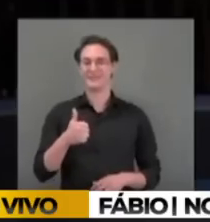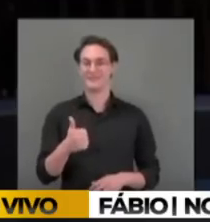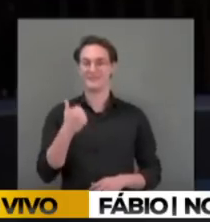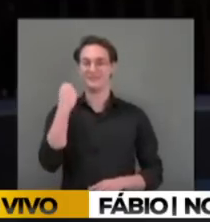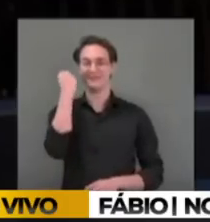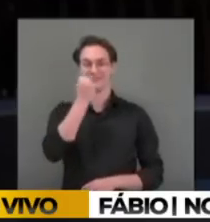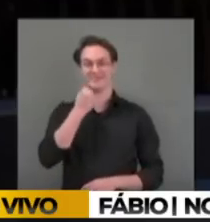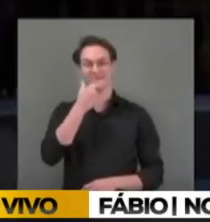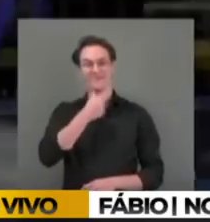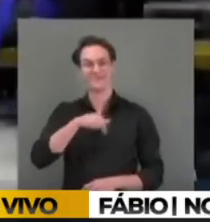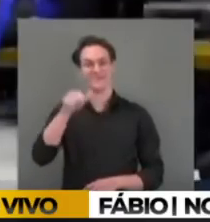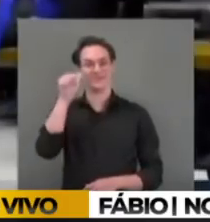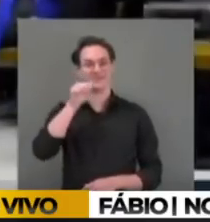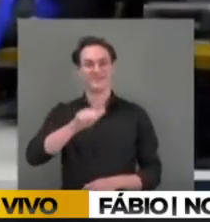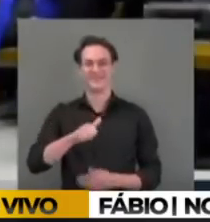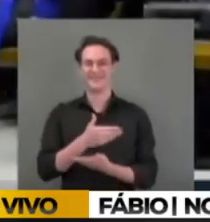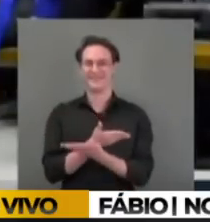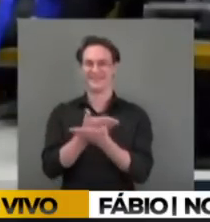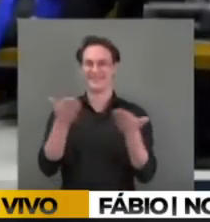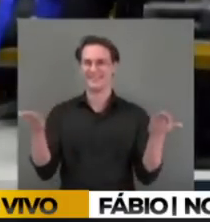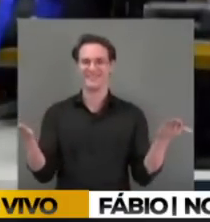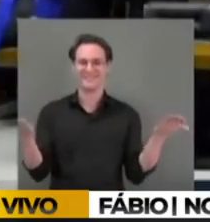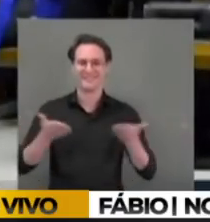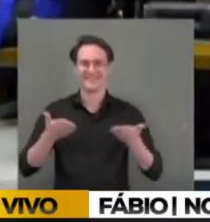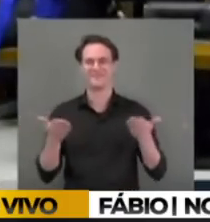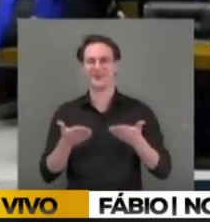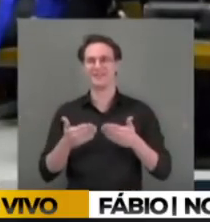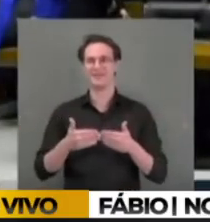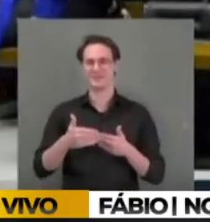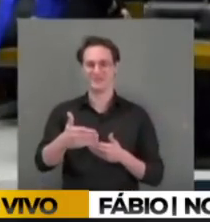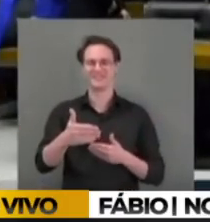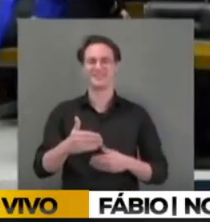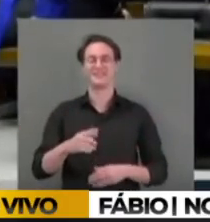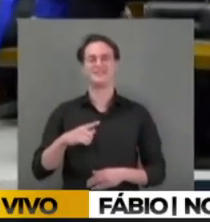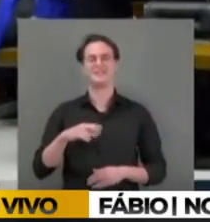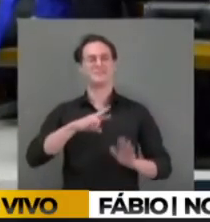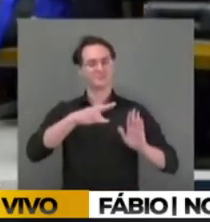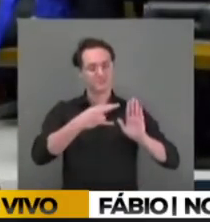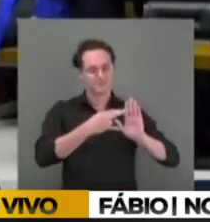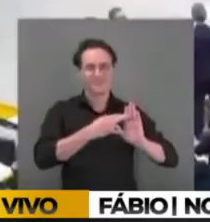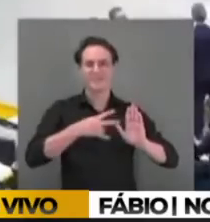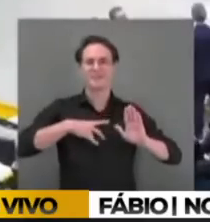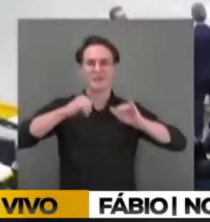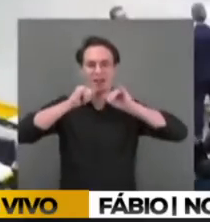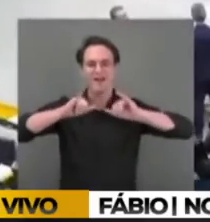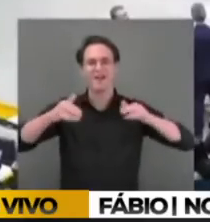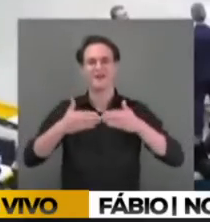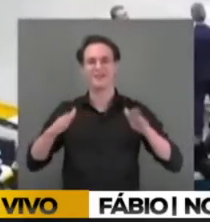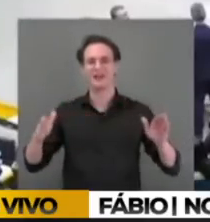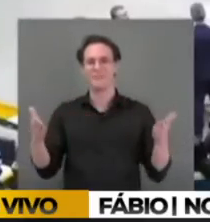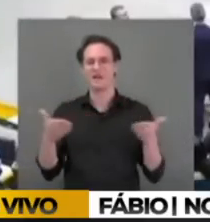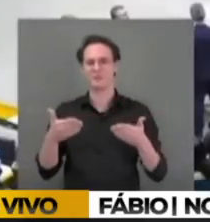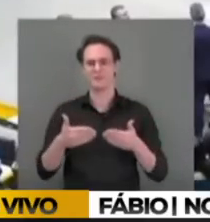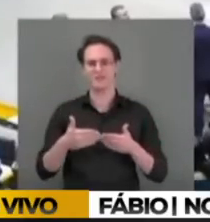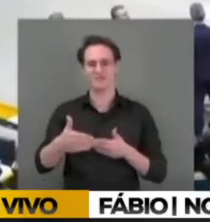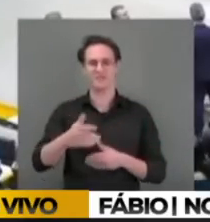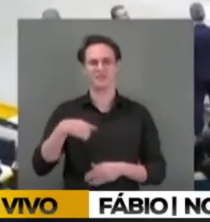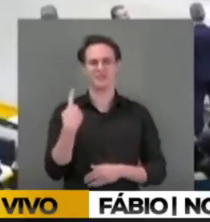senadores da República nesta sessão. A número regimental declaro aberta a sessão.